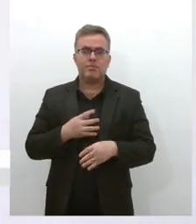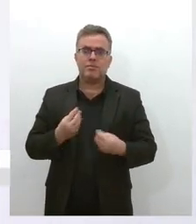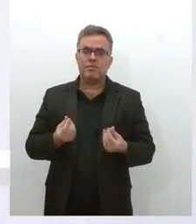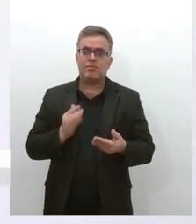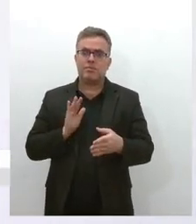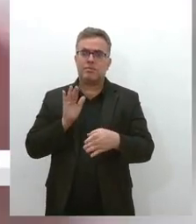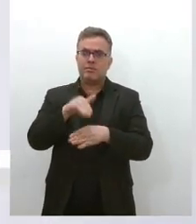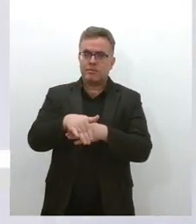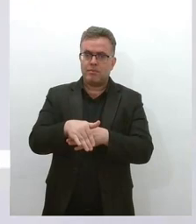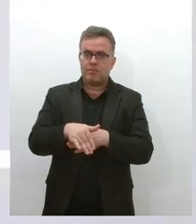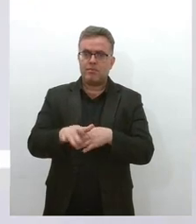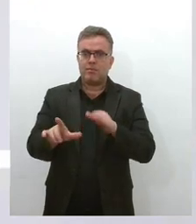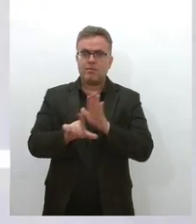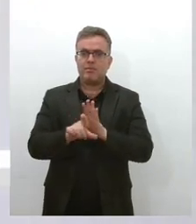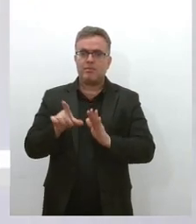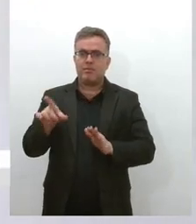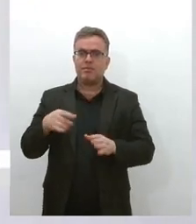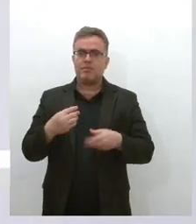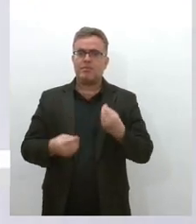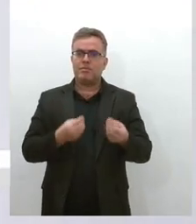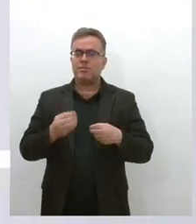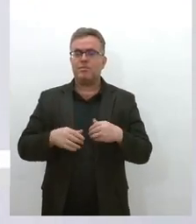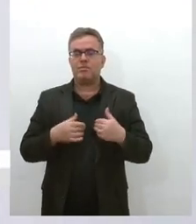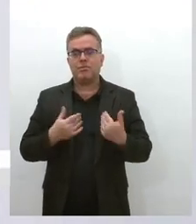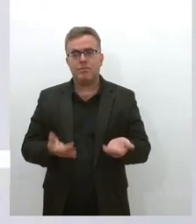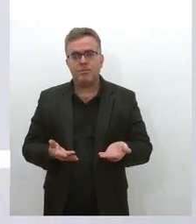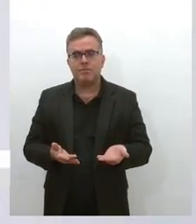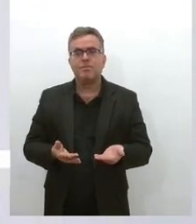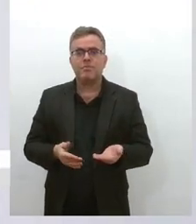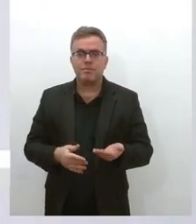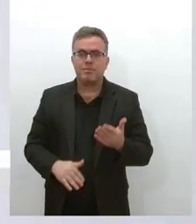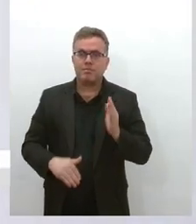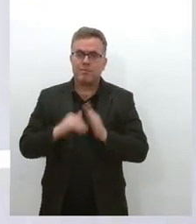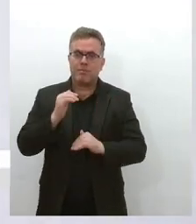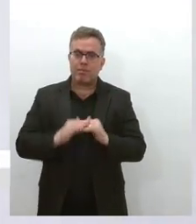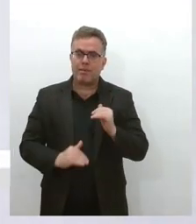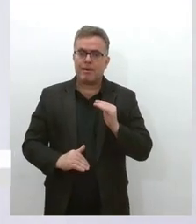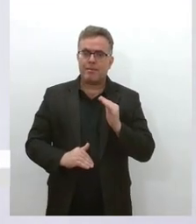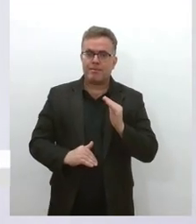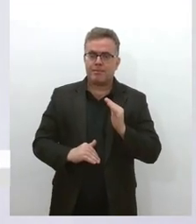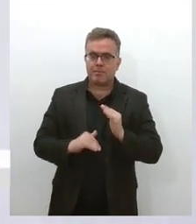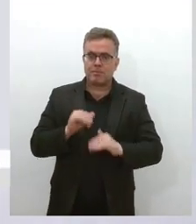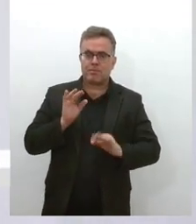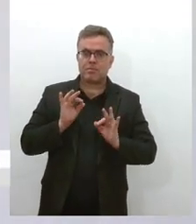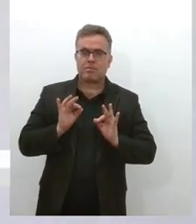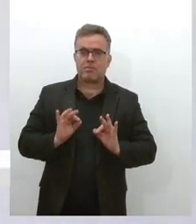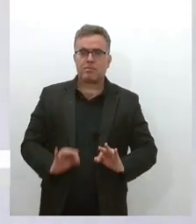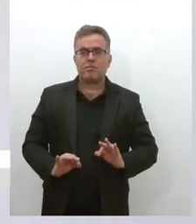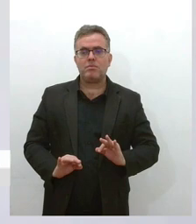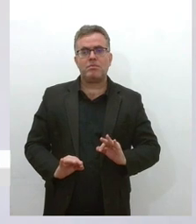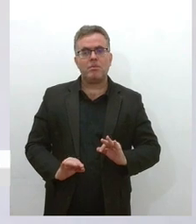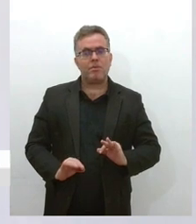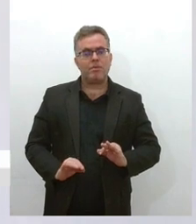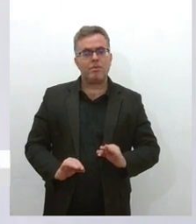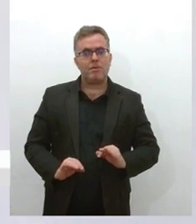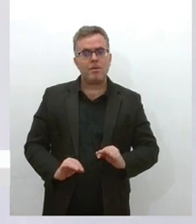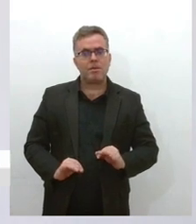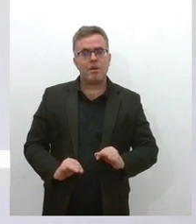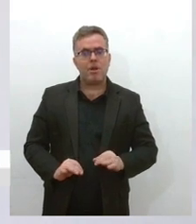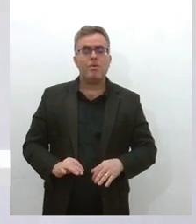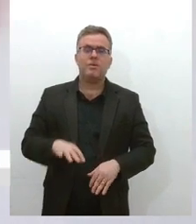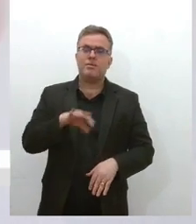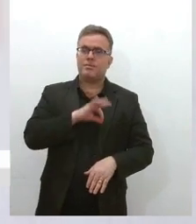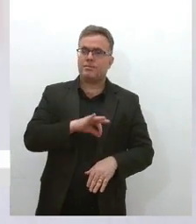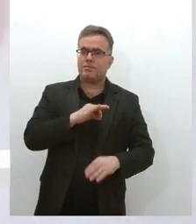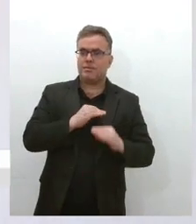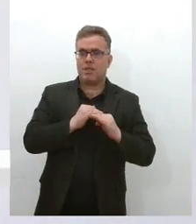legislações, então, para que o profissional, ele tenha, faça jus ao piso salarial, ele teria que ter a trabalhar